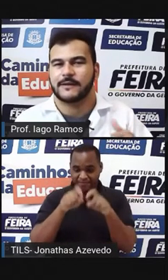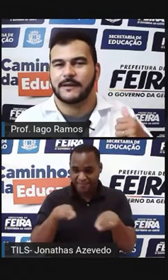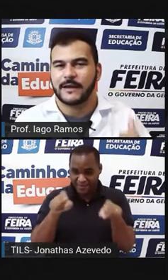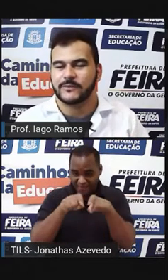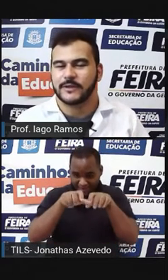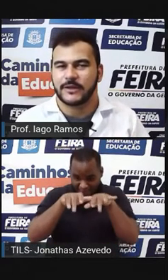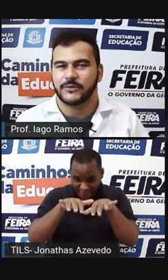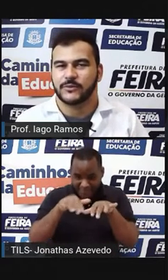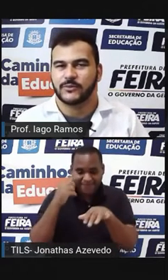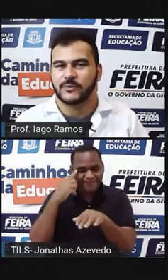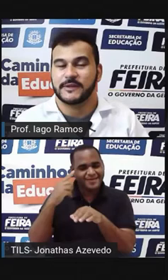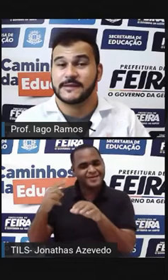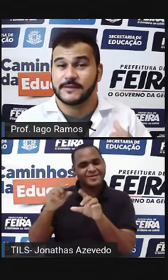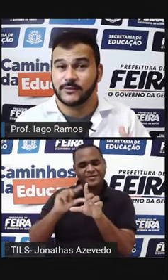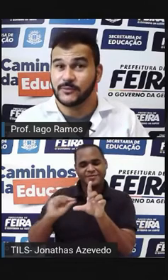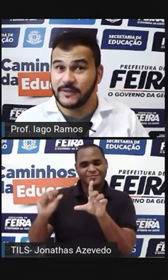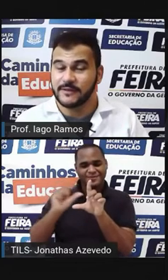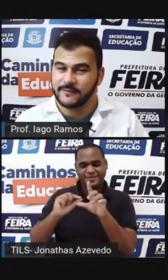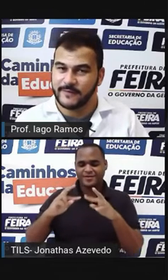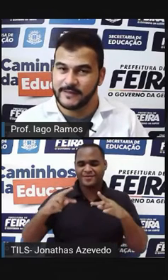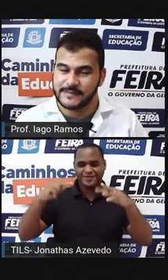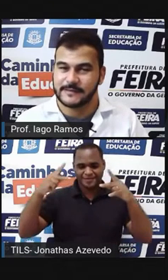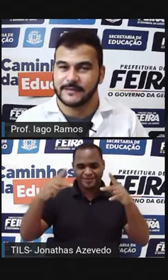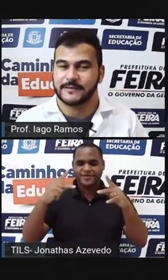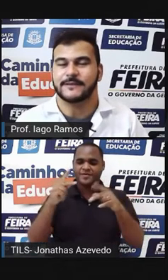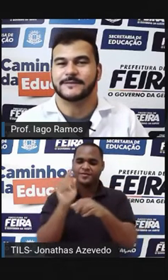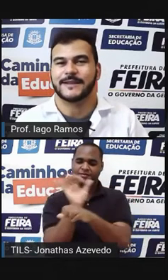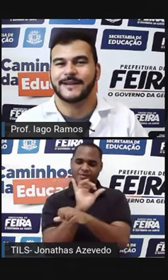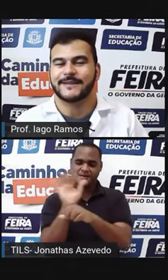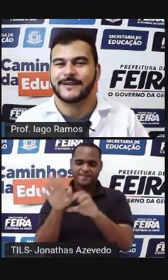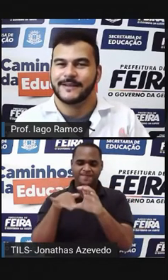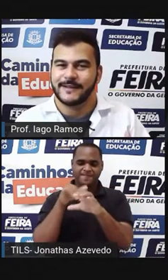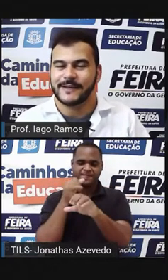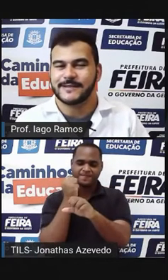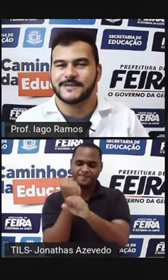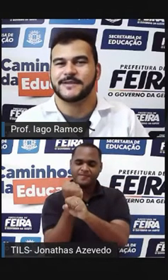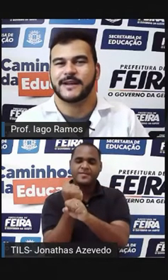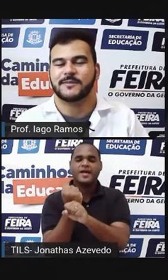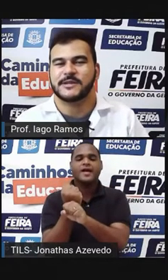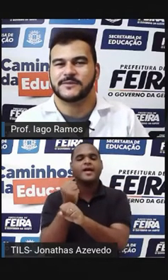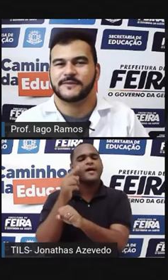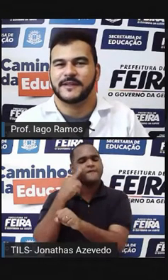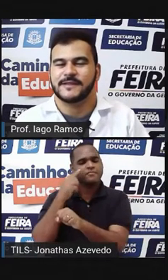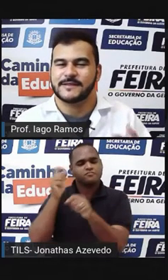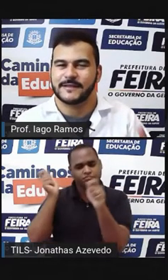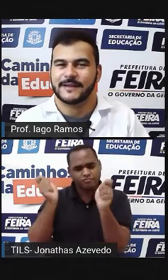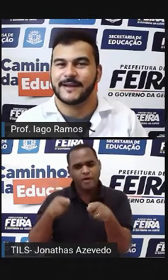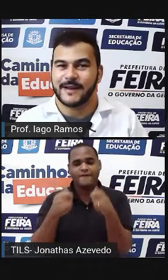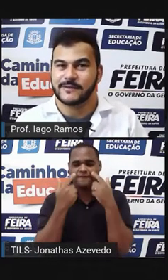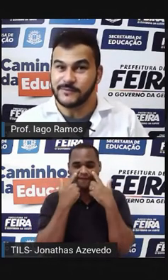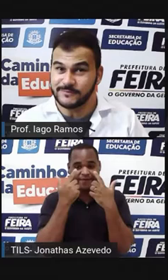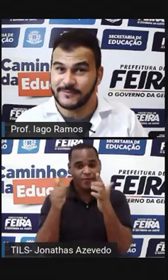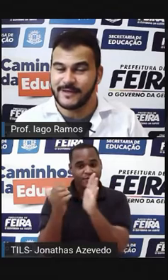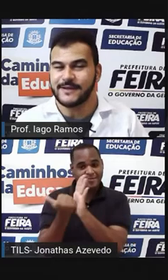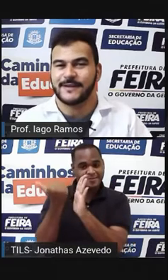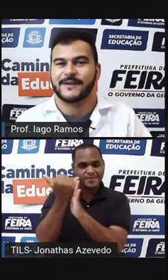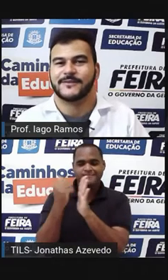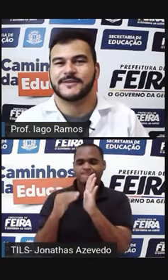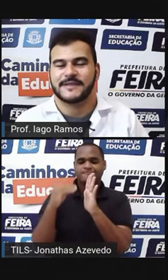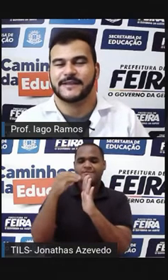aula lá no canal do YouTube da Seduc, Feira de Santana, tá? E assistir ela mais uma vez, caso